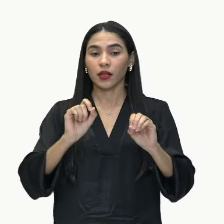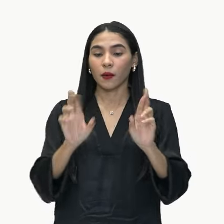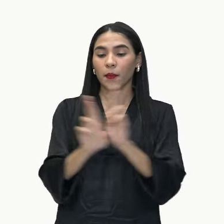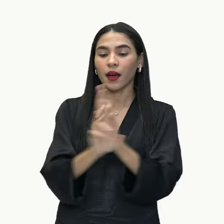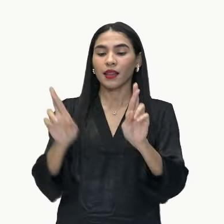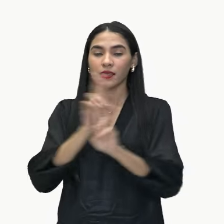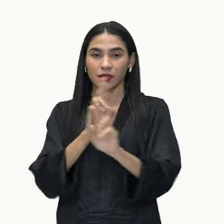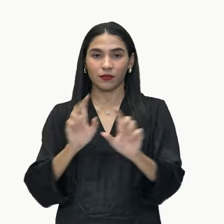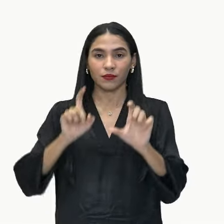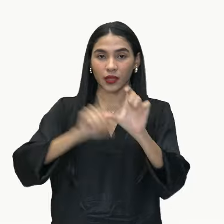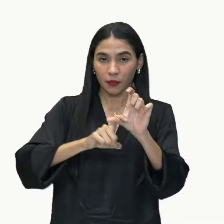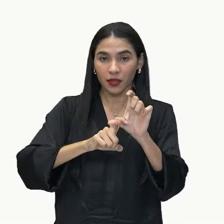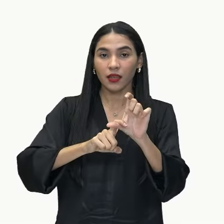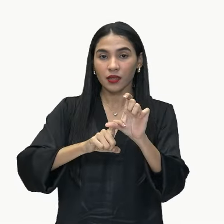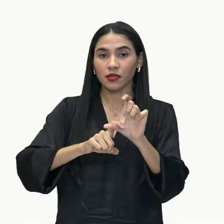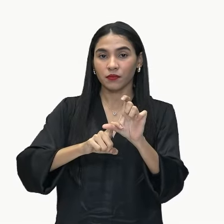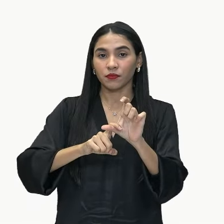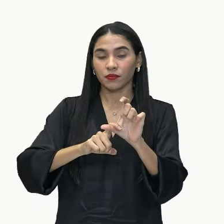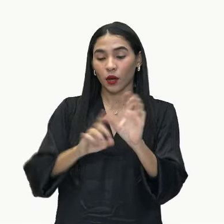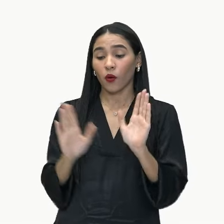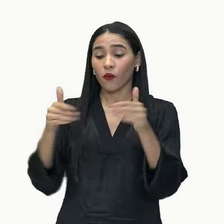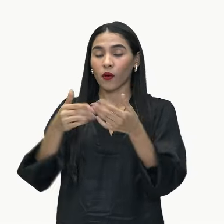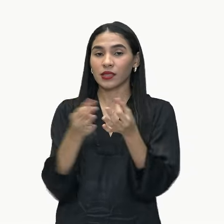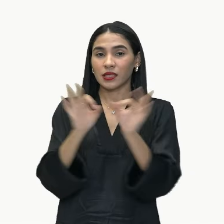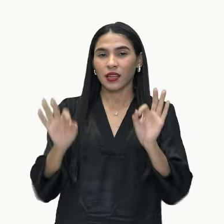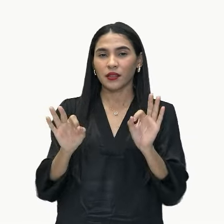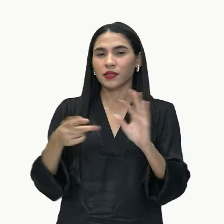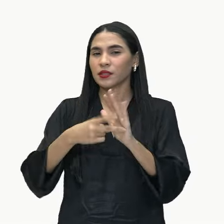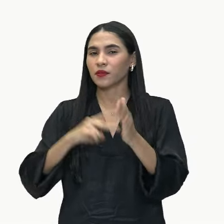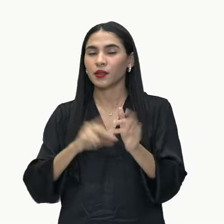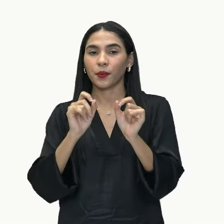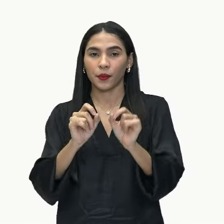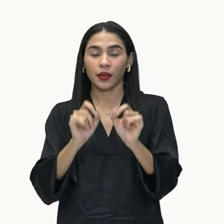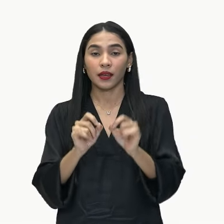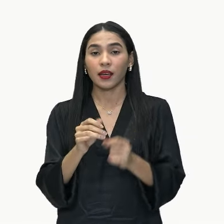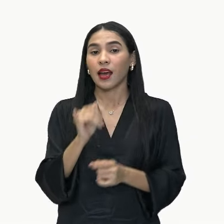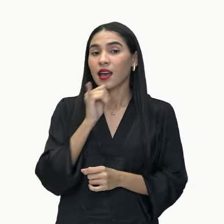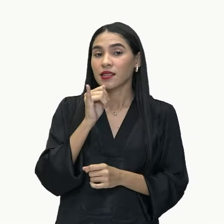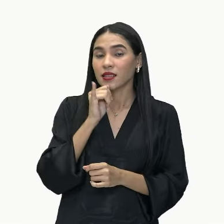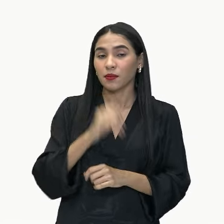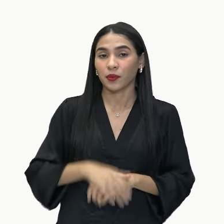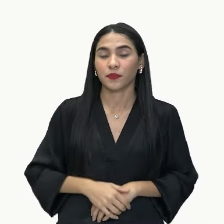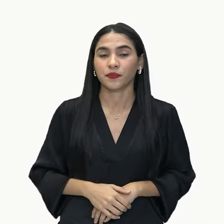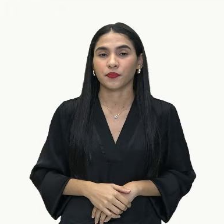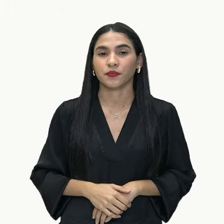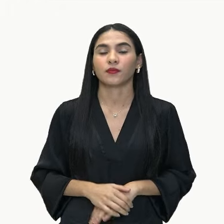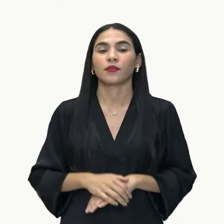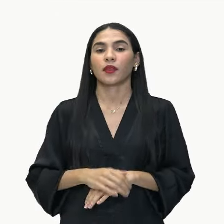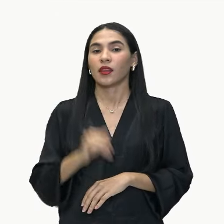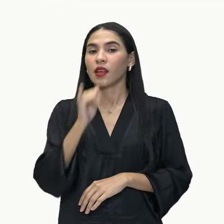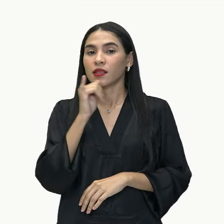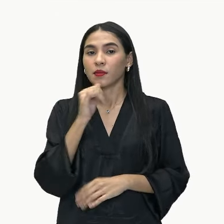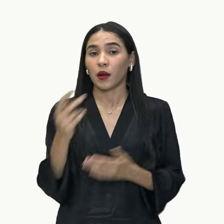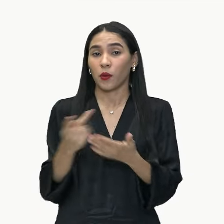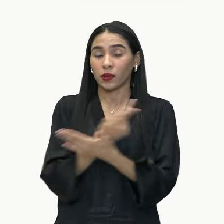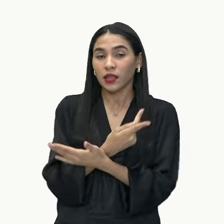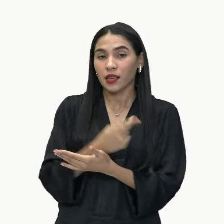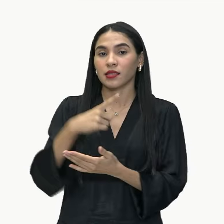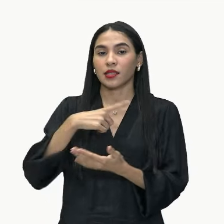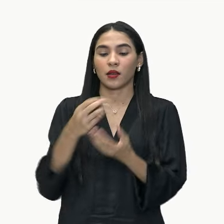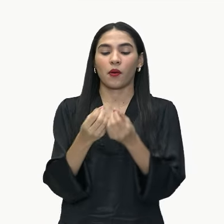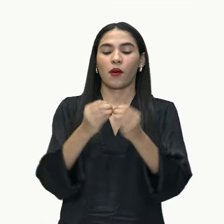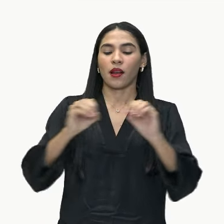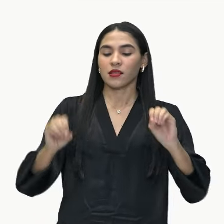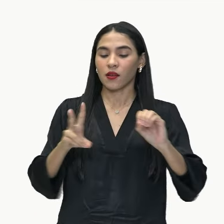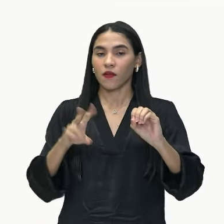dependência sintática. O que eu quero dizer com isso? Quero dizer para vocês, então, que o que acontece é que tem uma oração